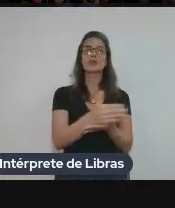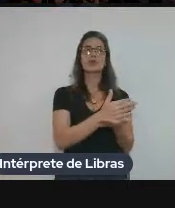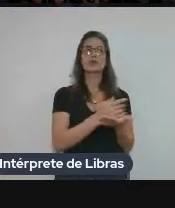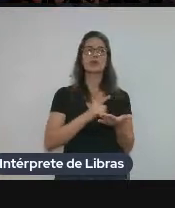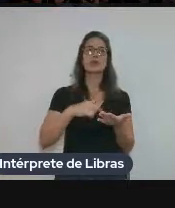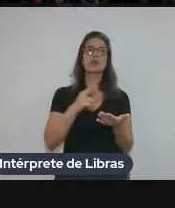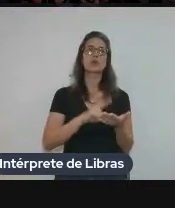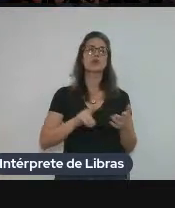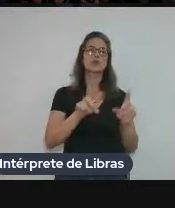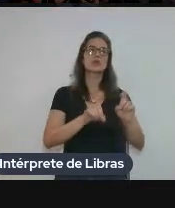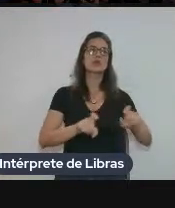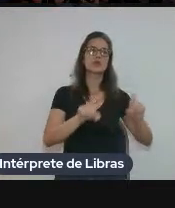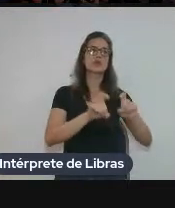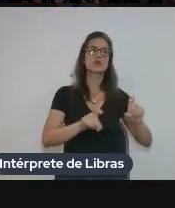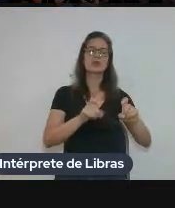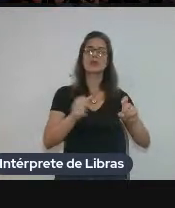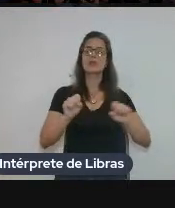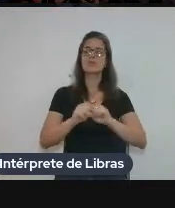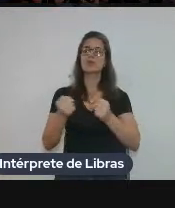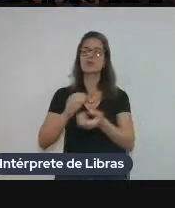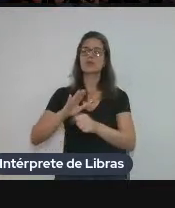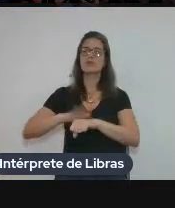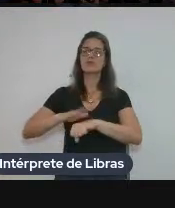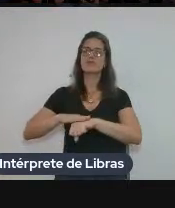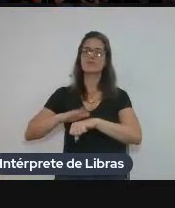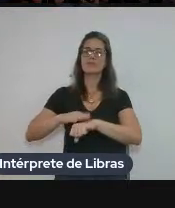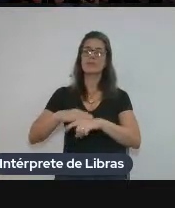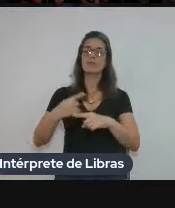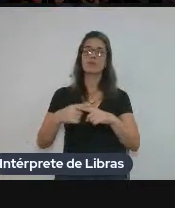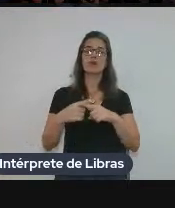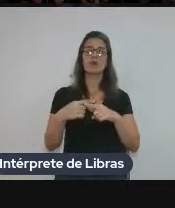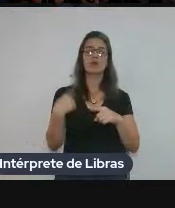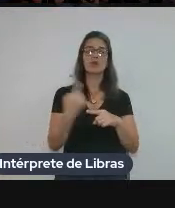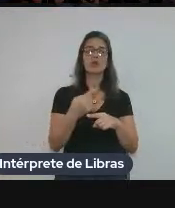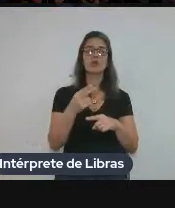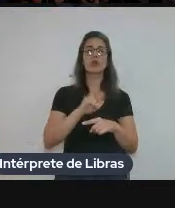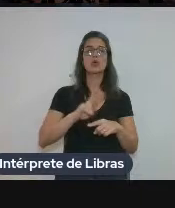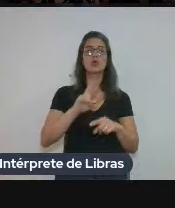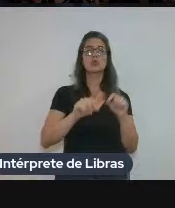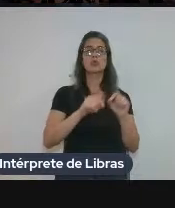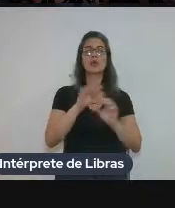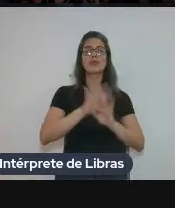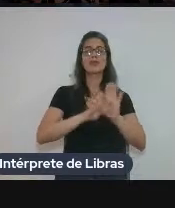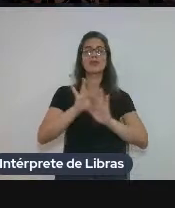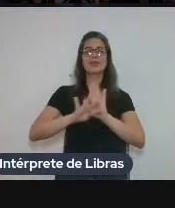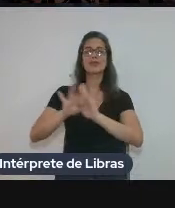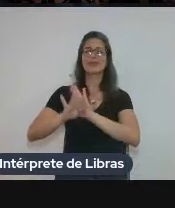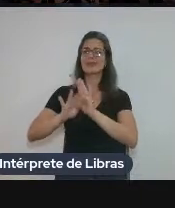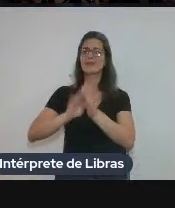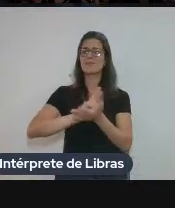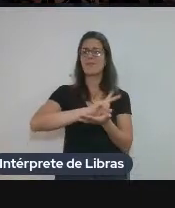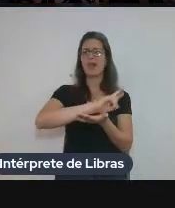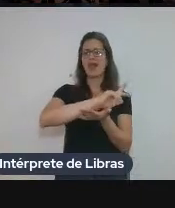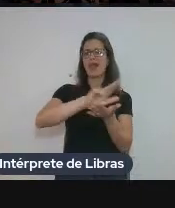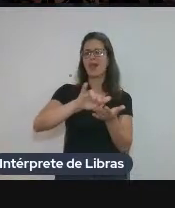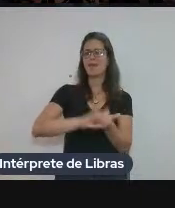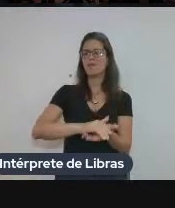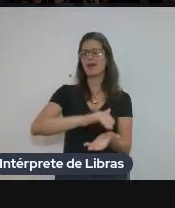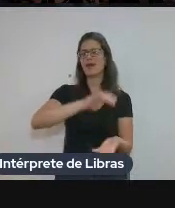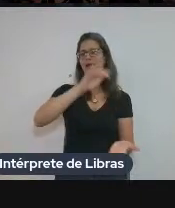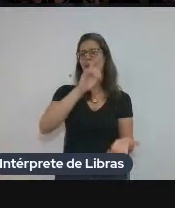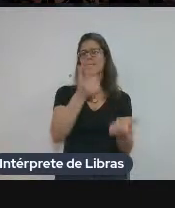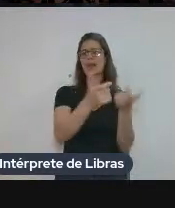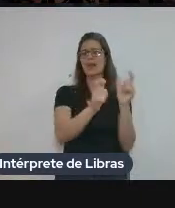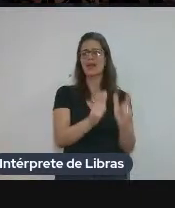ferramentas computadorizadas. Não tem como fazer manualmente, porque a gente está lidando com coleções de textos que são milhões e milhões e milhões de palavras,